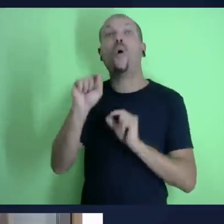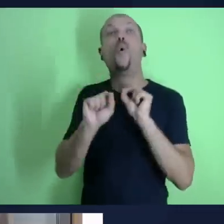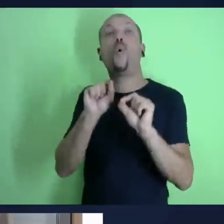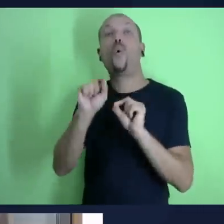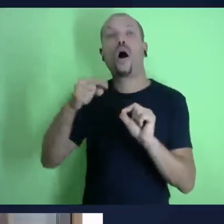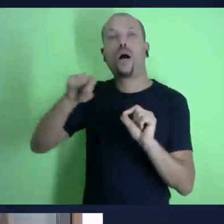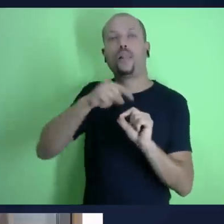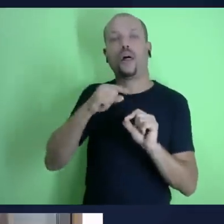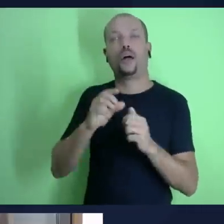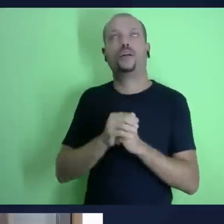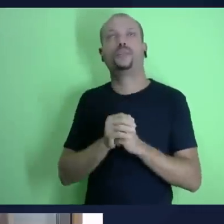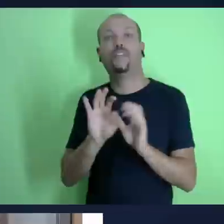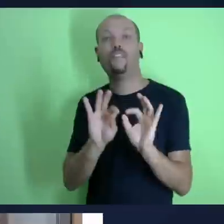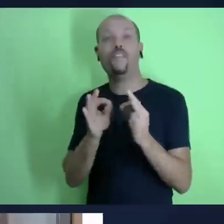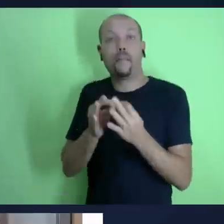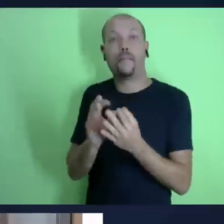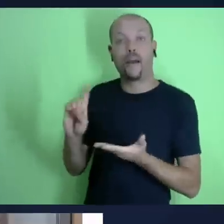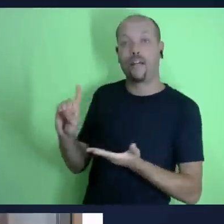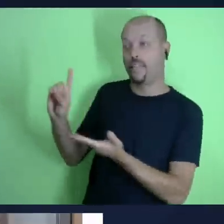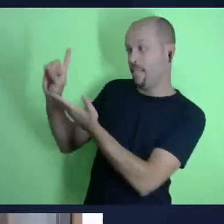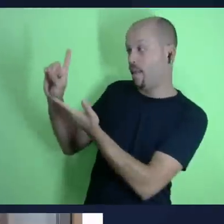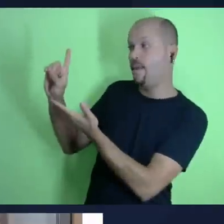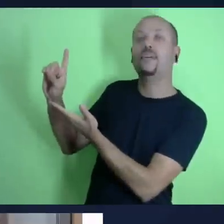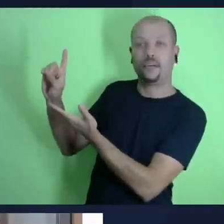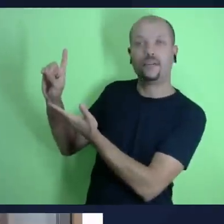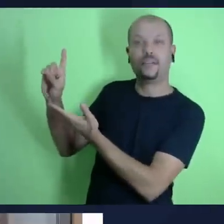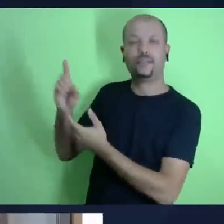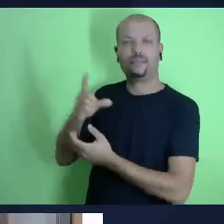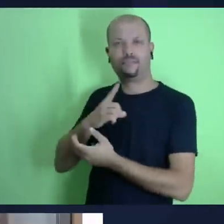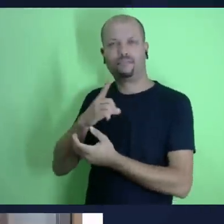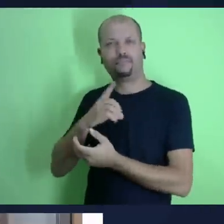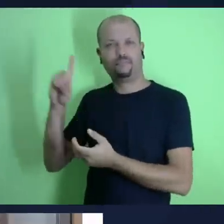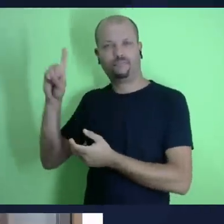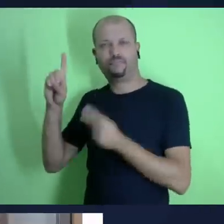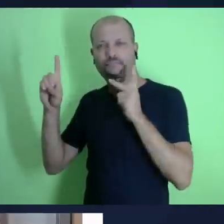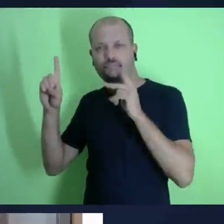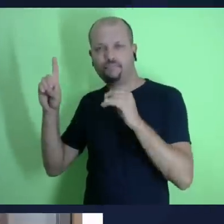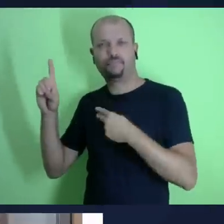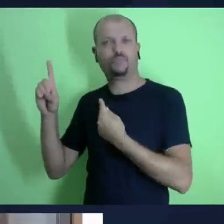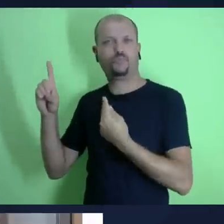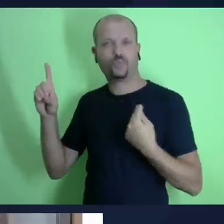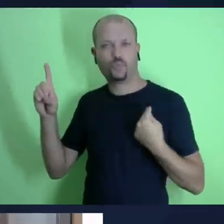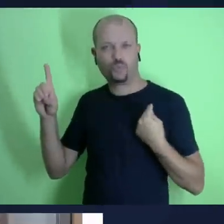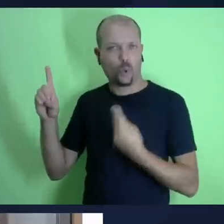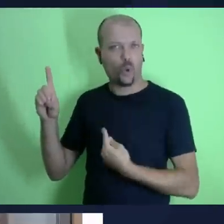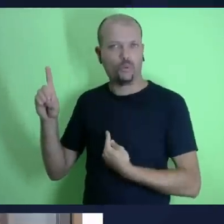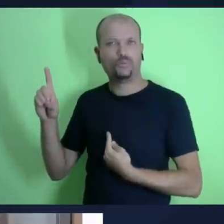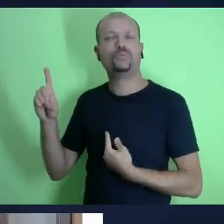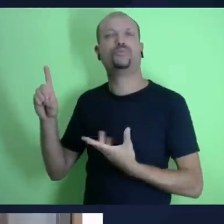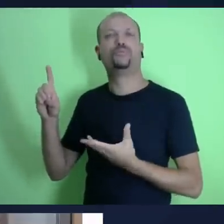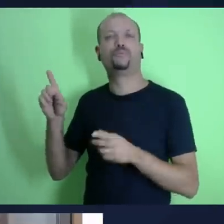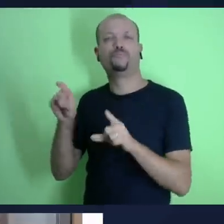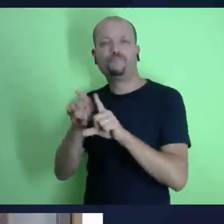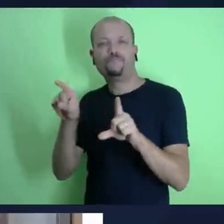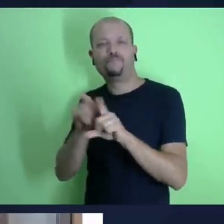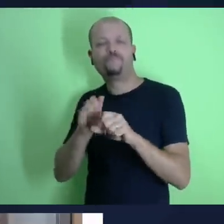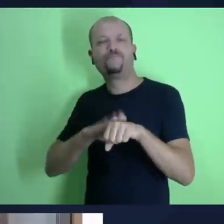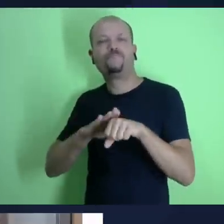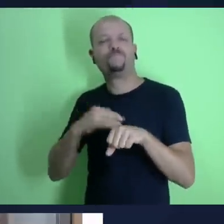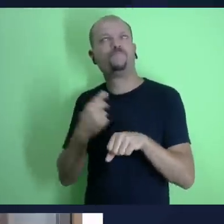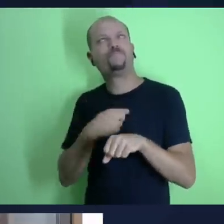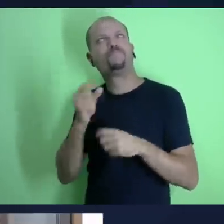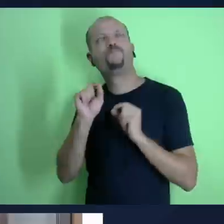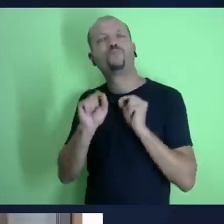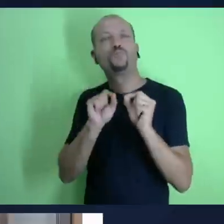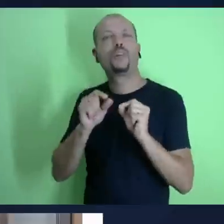alguém que cuida de nós alguém que nos ama alguém que está super interessado no nosso bem-estar